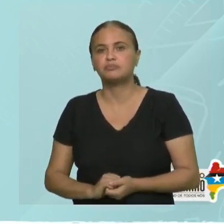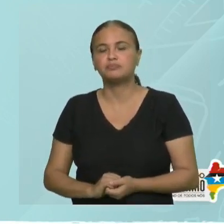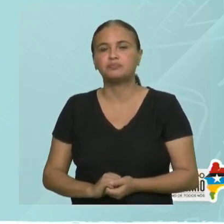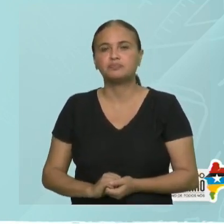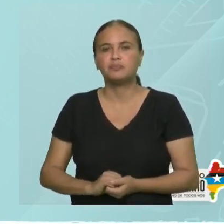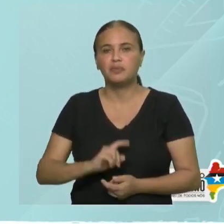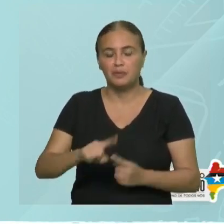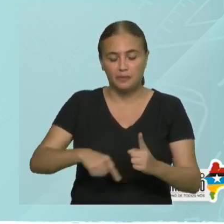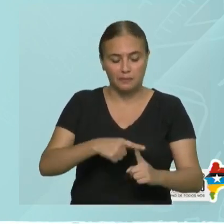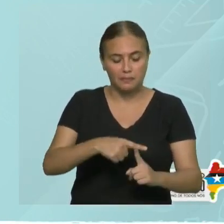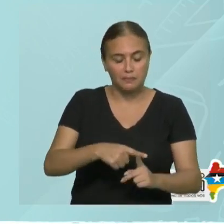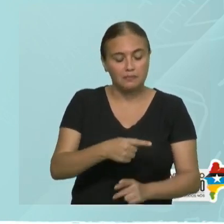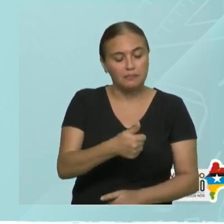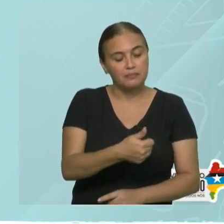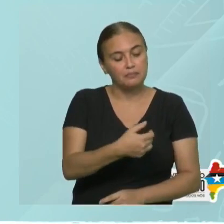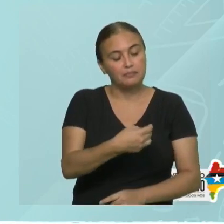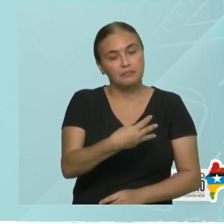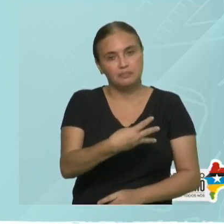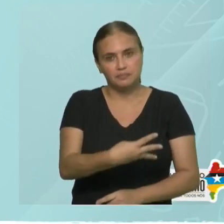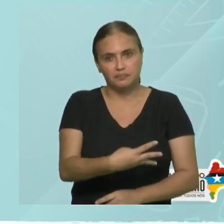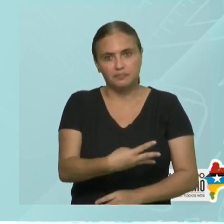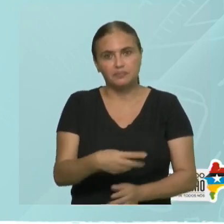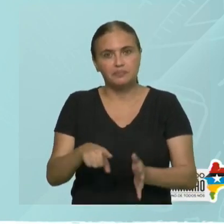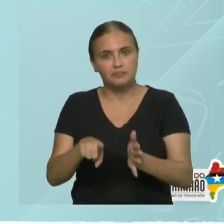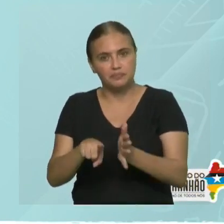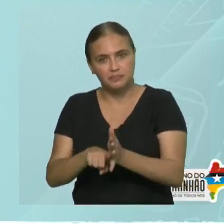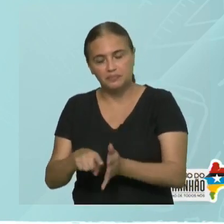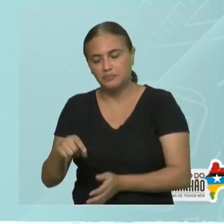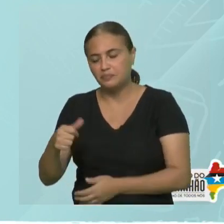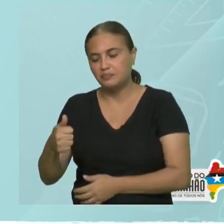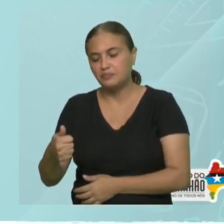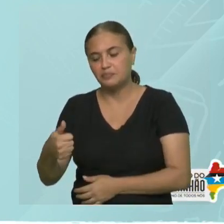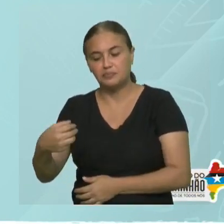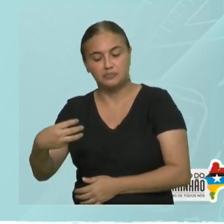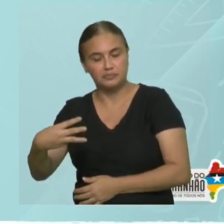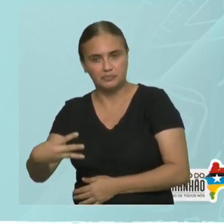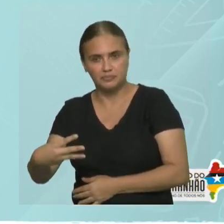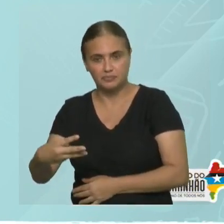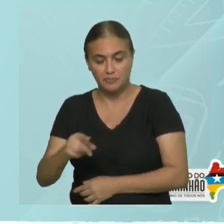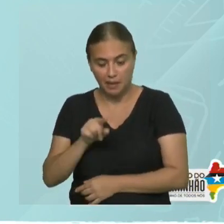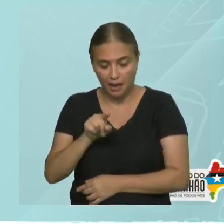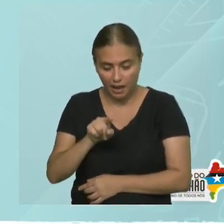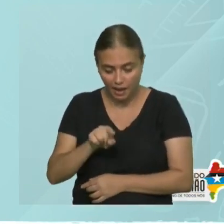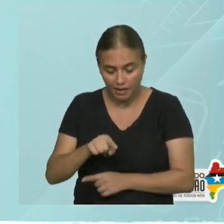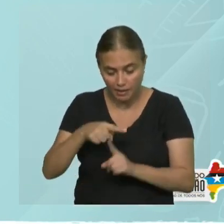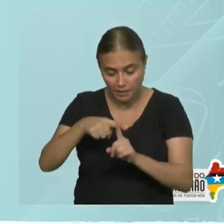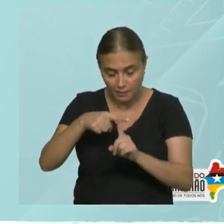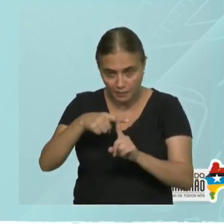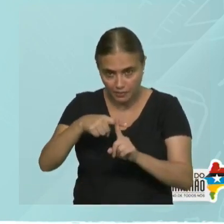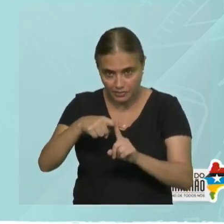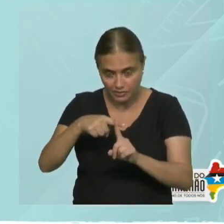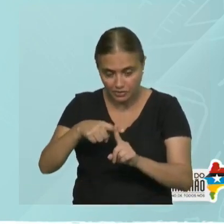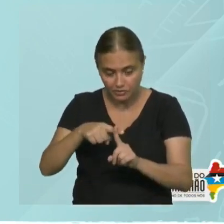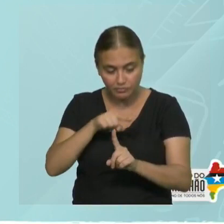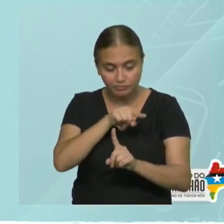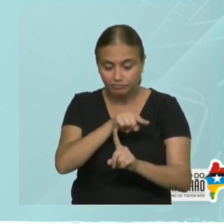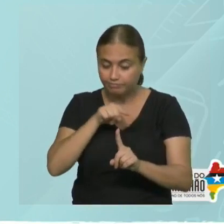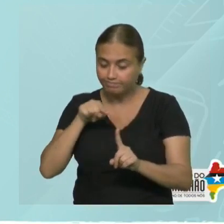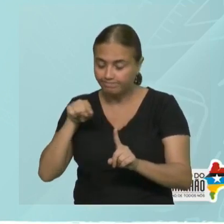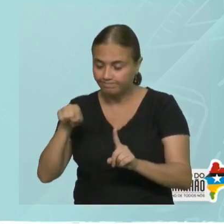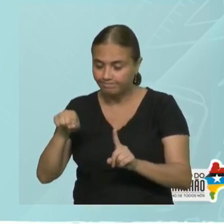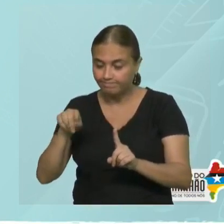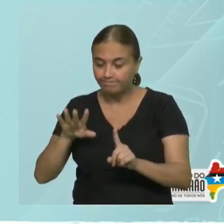mais treze, mais menos treze. Olha o que aconteceu aqui. Treze é igual a treze.